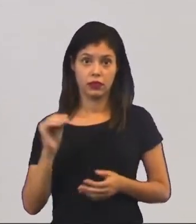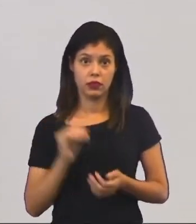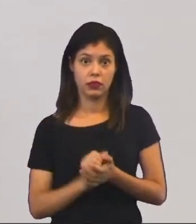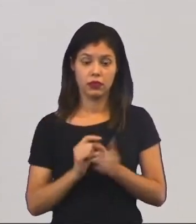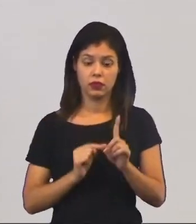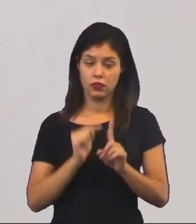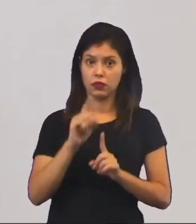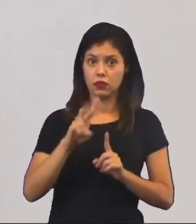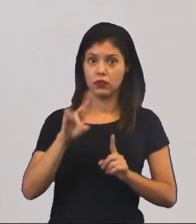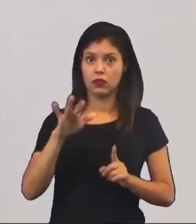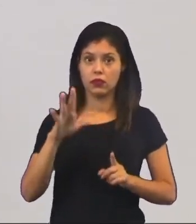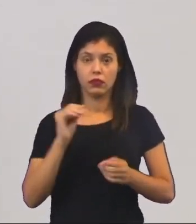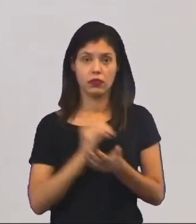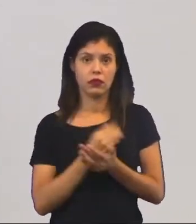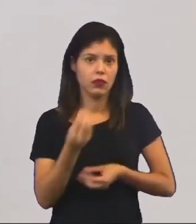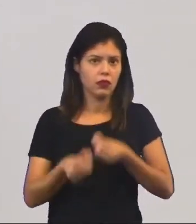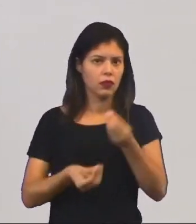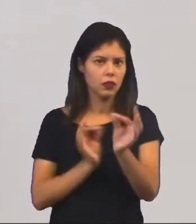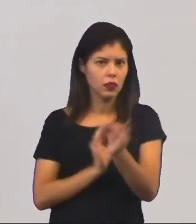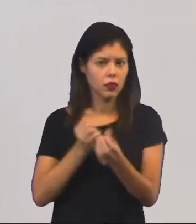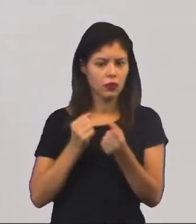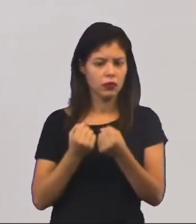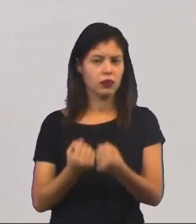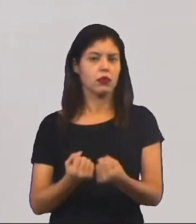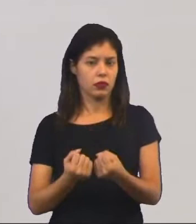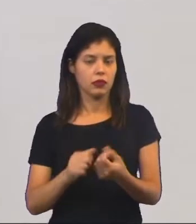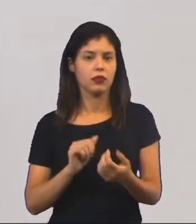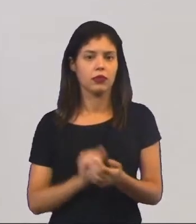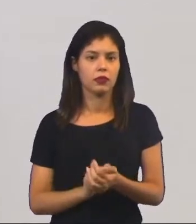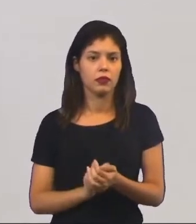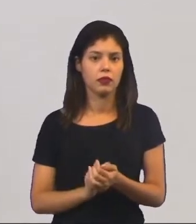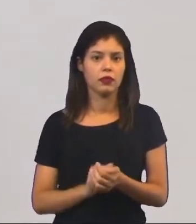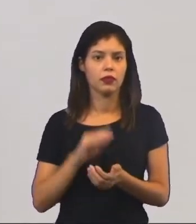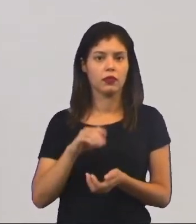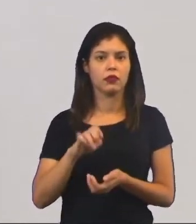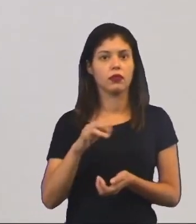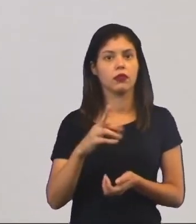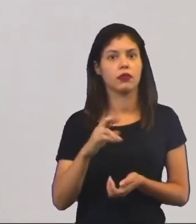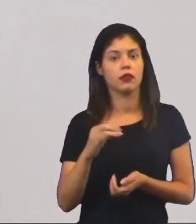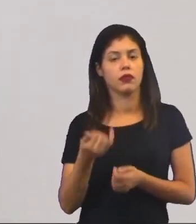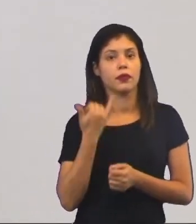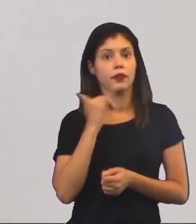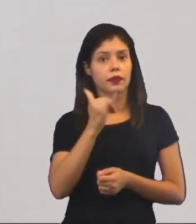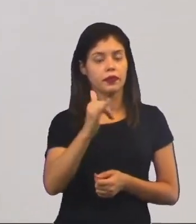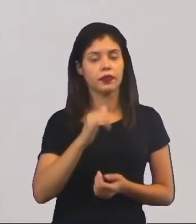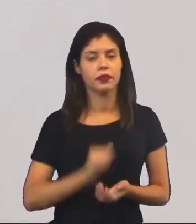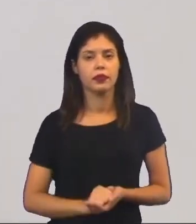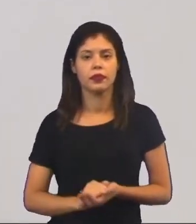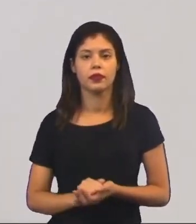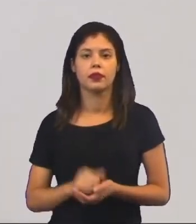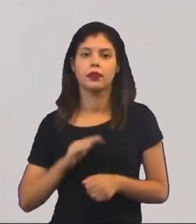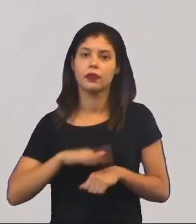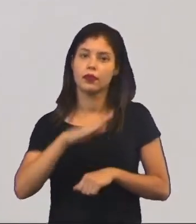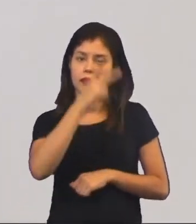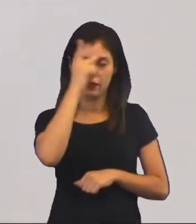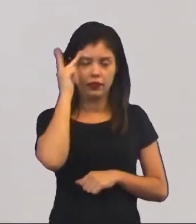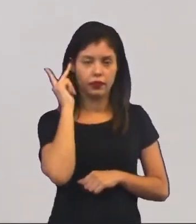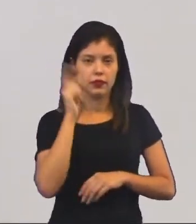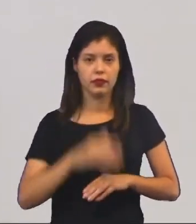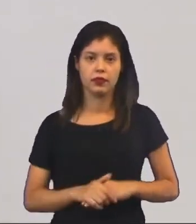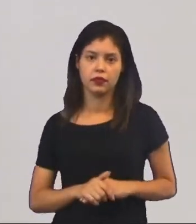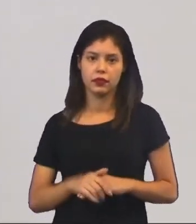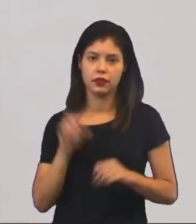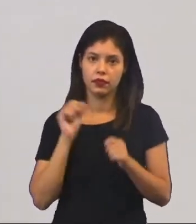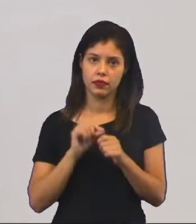volume, a forma, o peso e o emprego de mais energia e mais pessoas